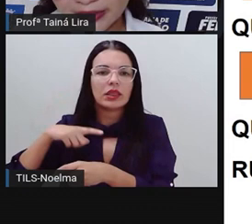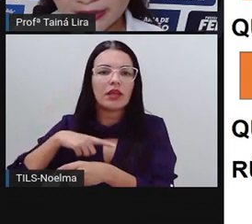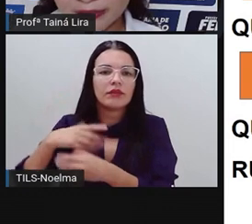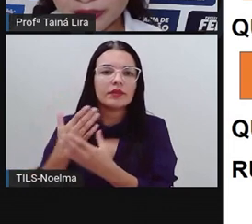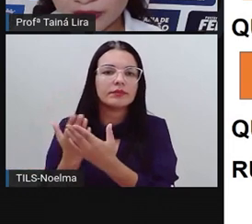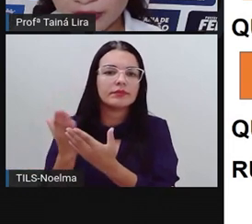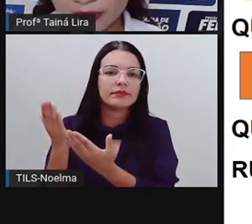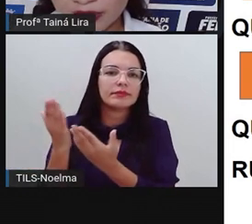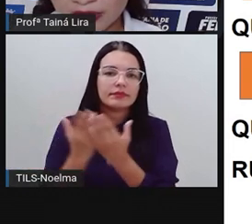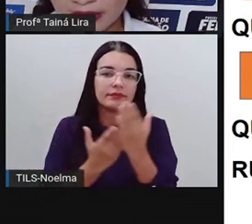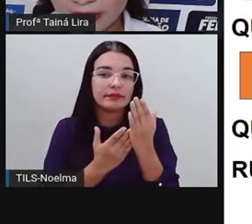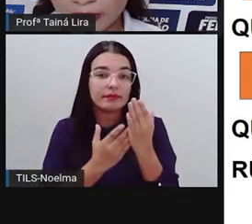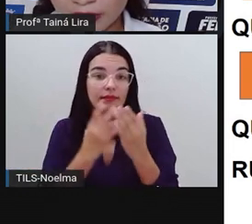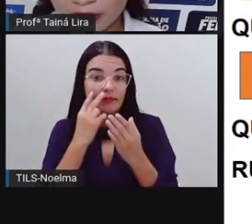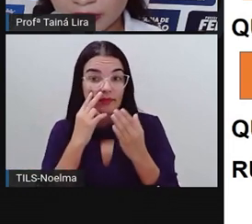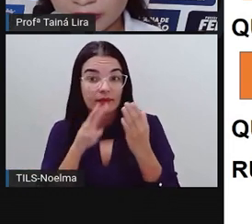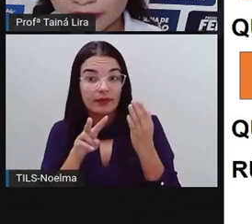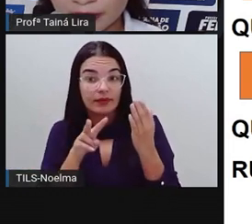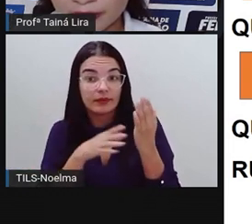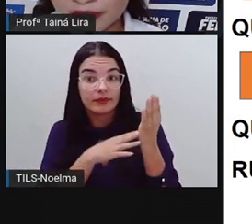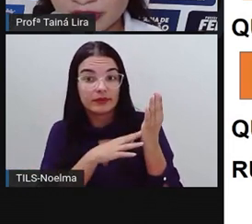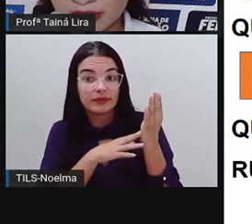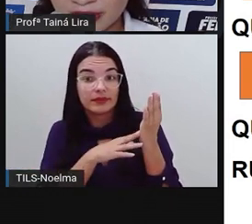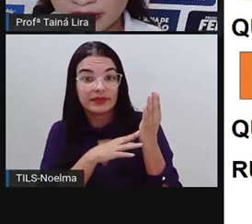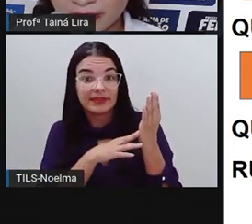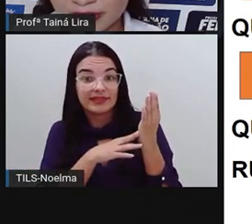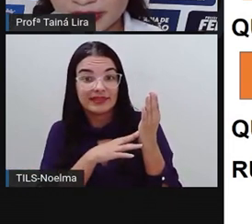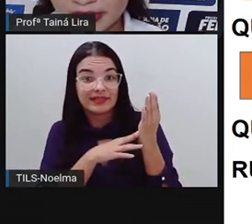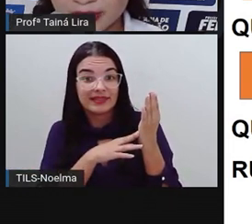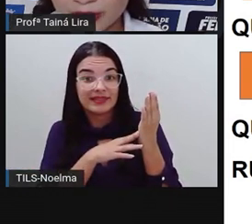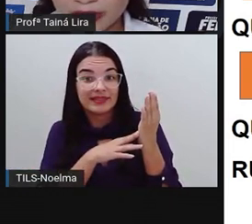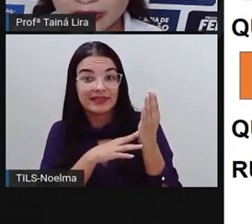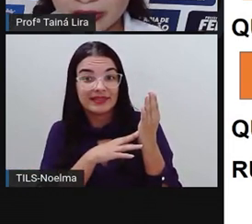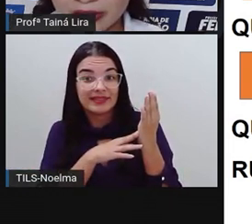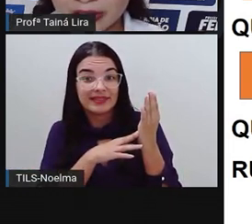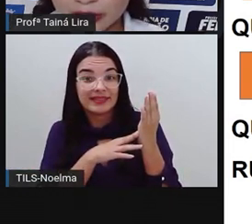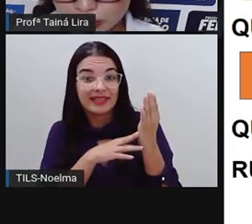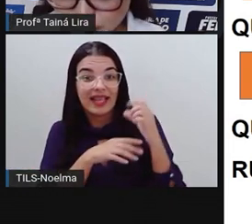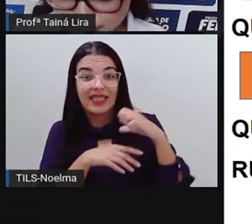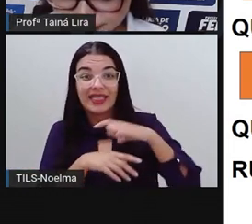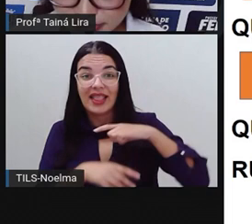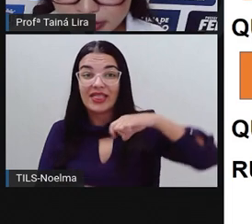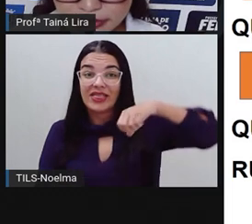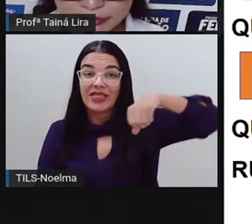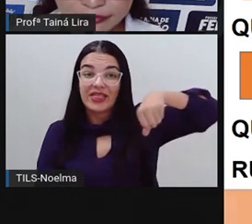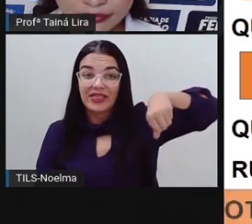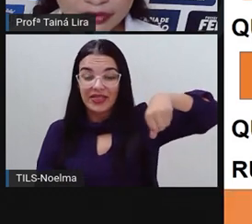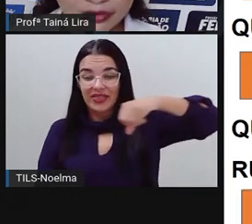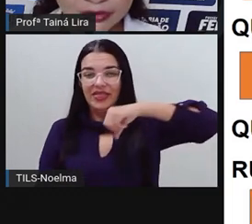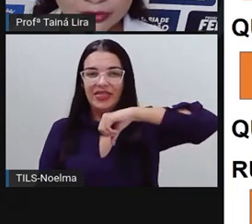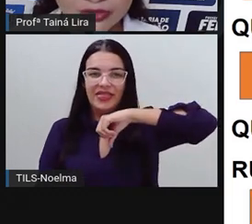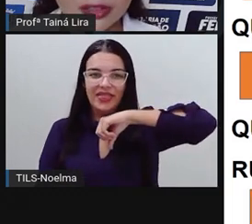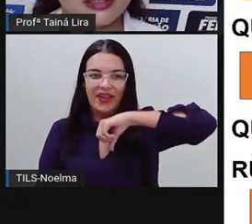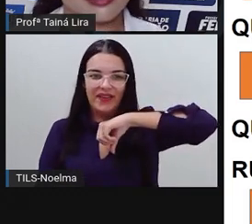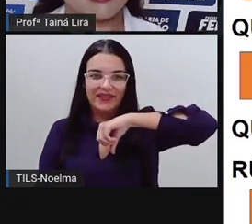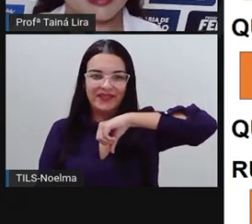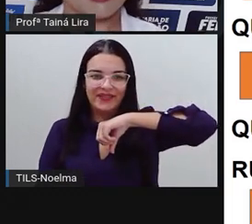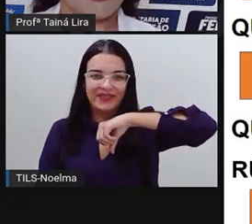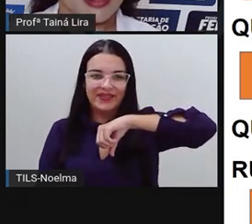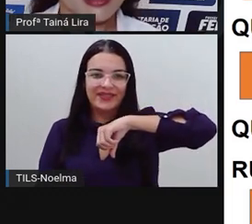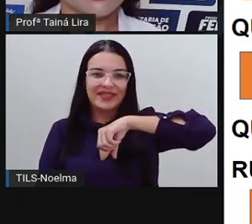rúcula? Então, vamos olhar, ó, ó, vamos seguindo aqui com a seta, ó, votos